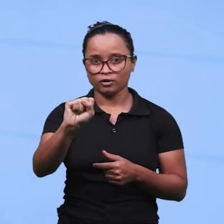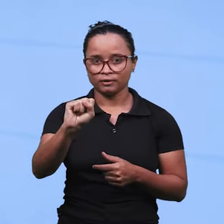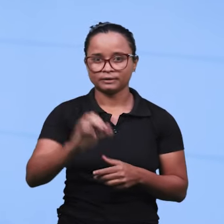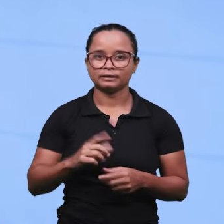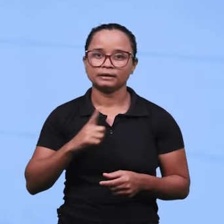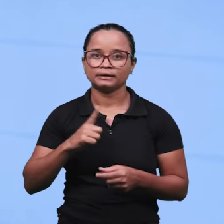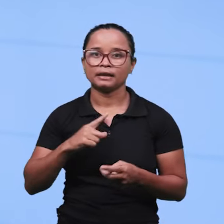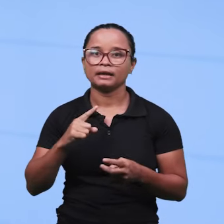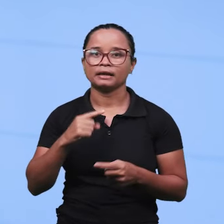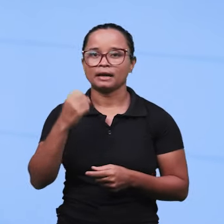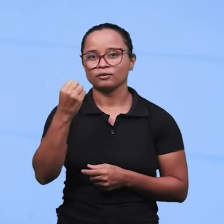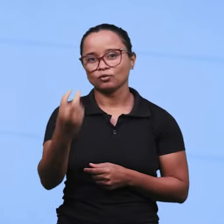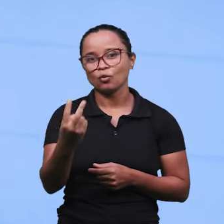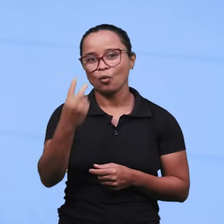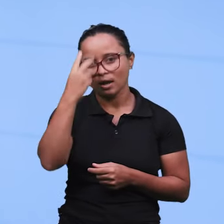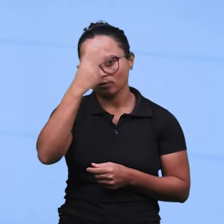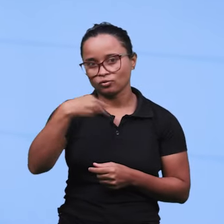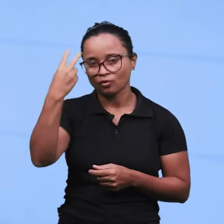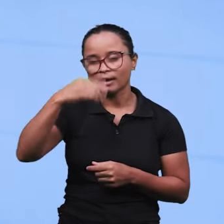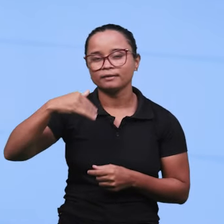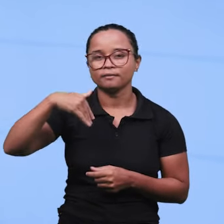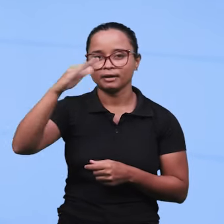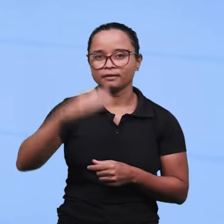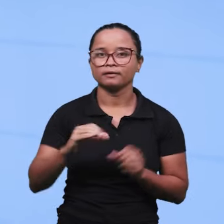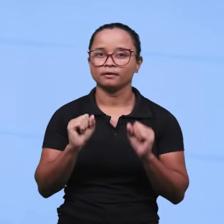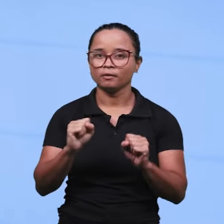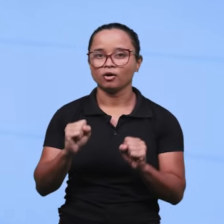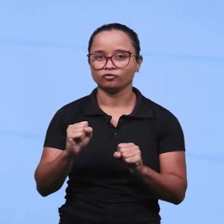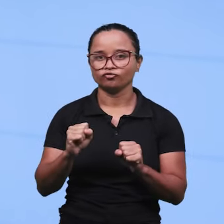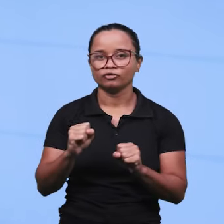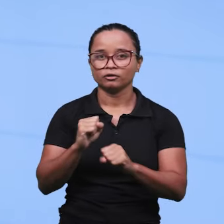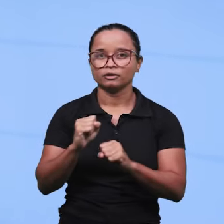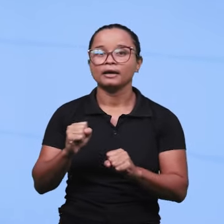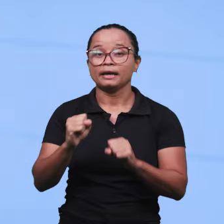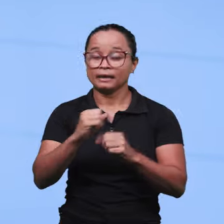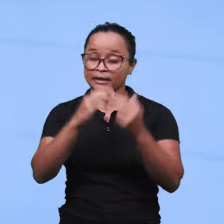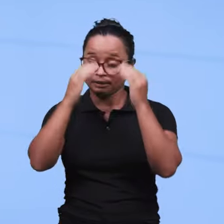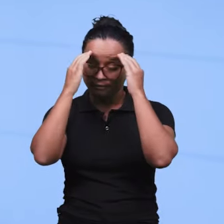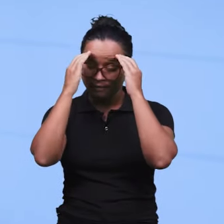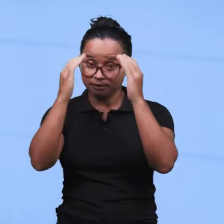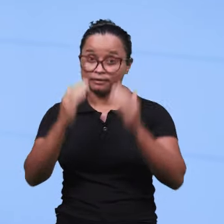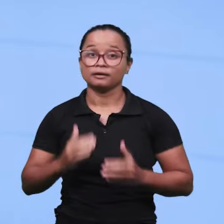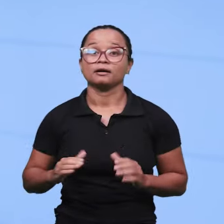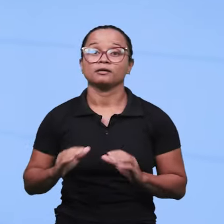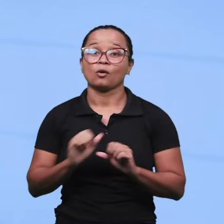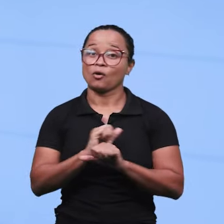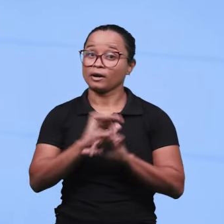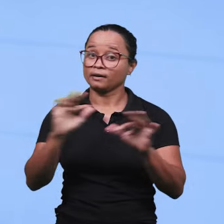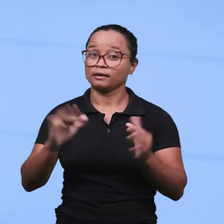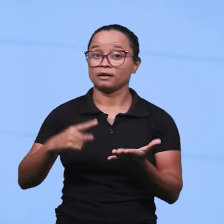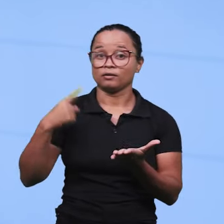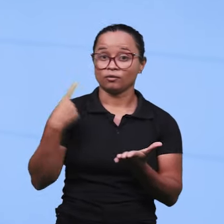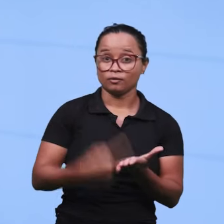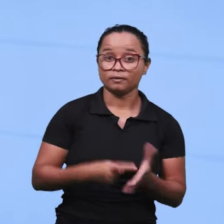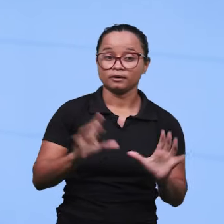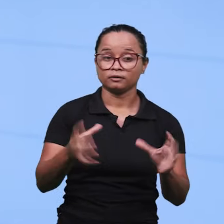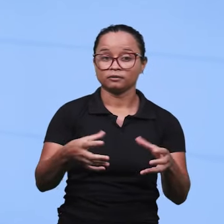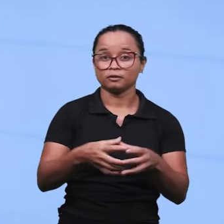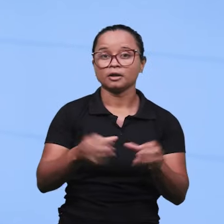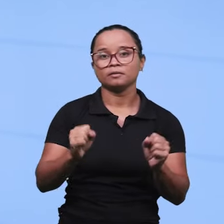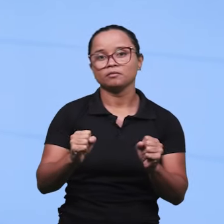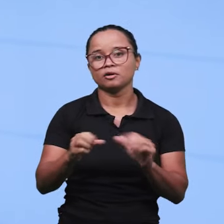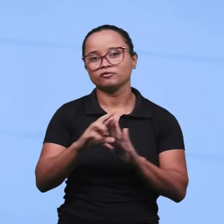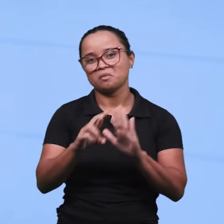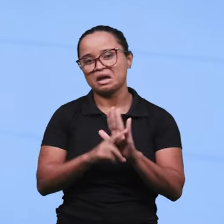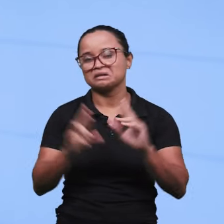as duas horas extras que ele pode fazer durante o dia, respeitando, claro, o acordo coletivo ou a convenção, que pode trazer uma regra